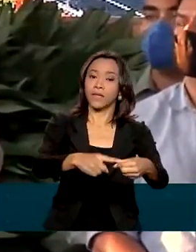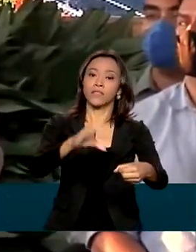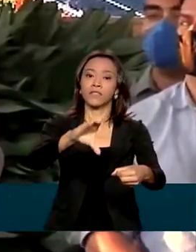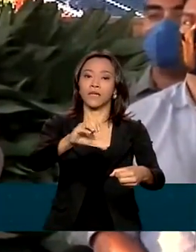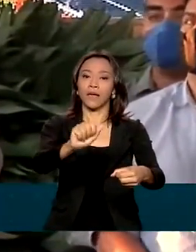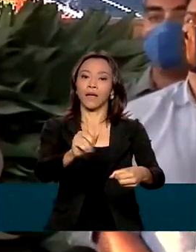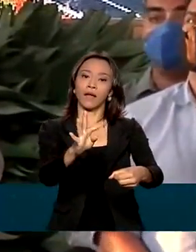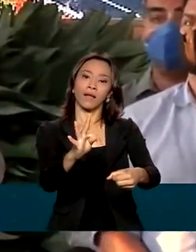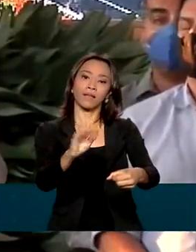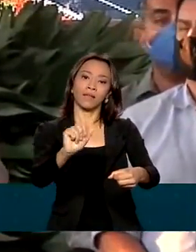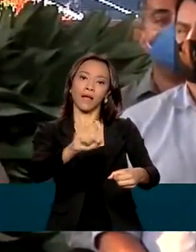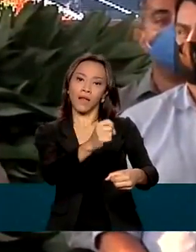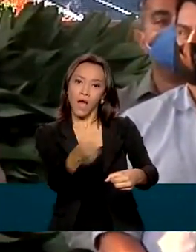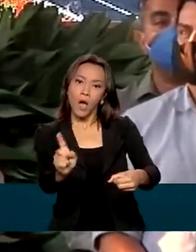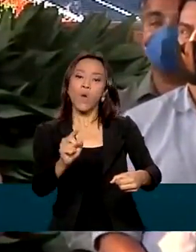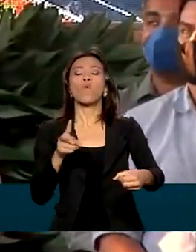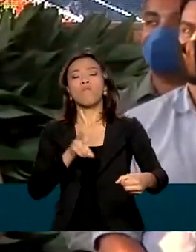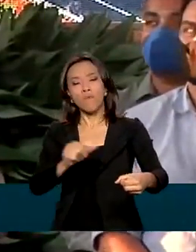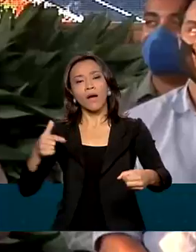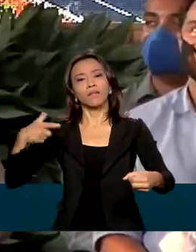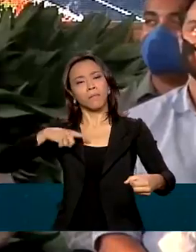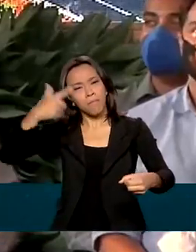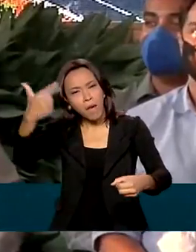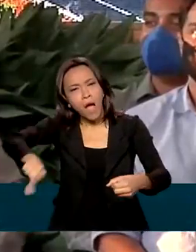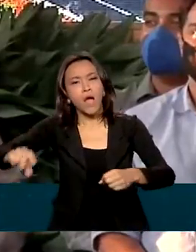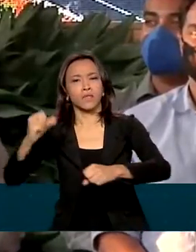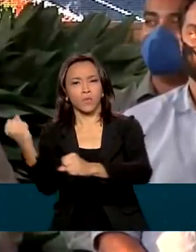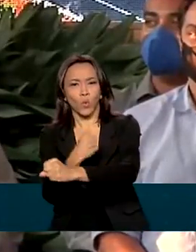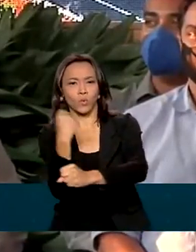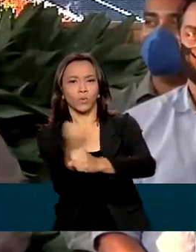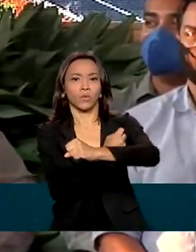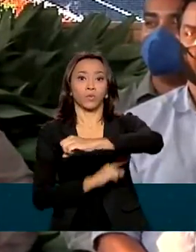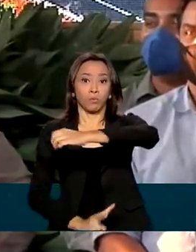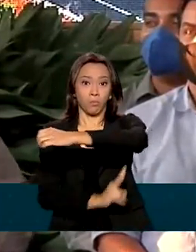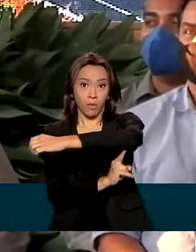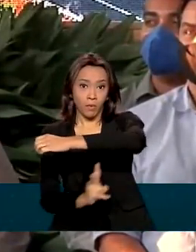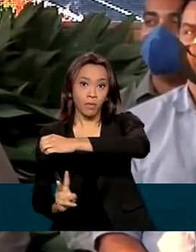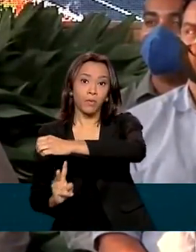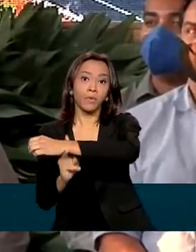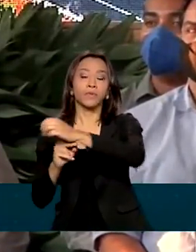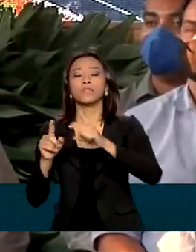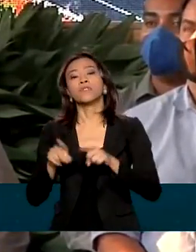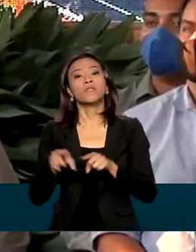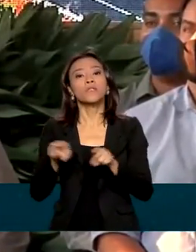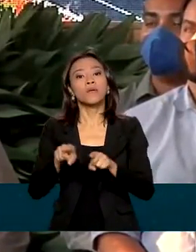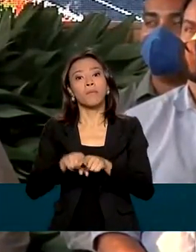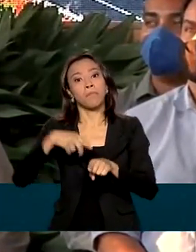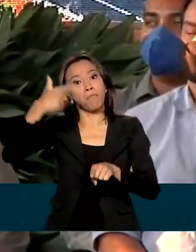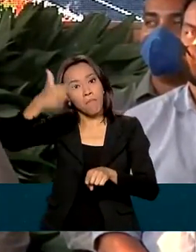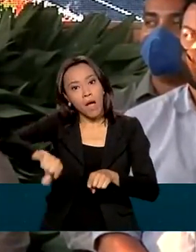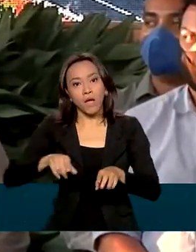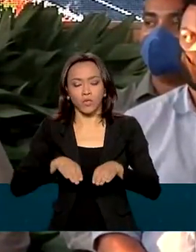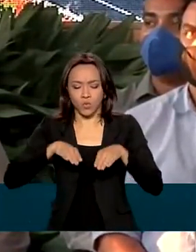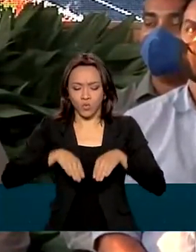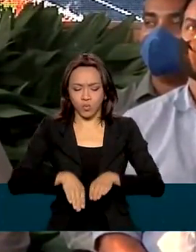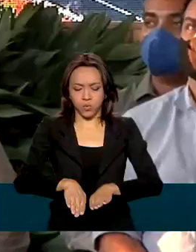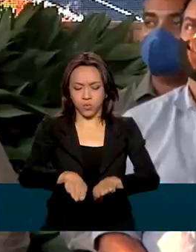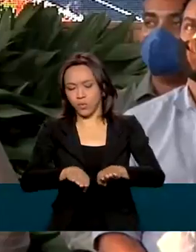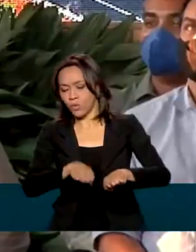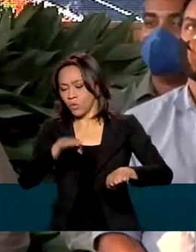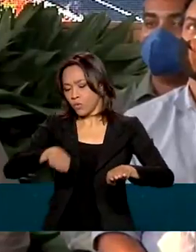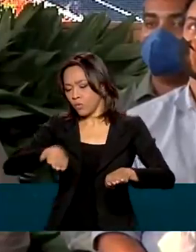pontes que passarão por alargamento, implantação de passeio, implantação de acostamento, de modo a trazer